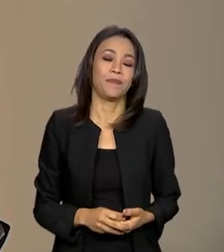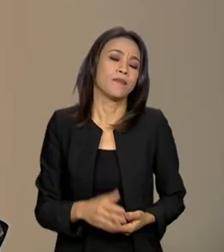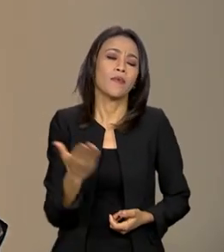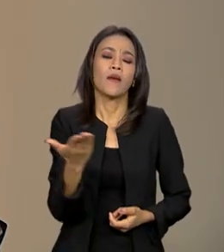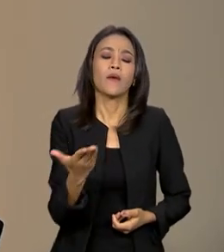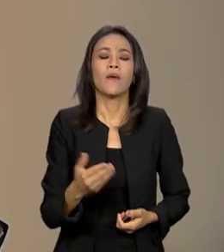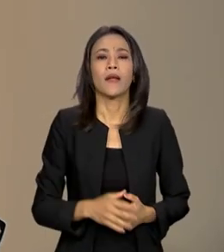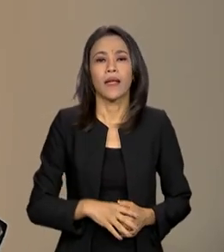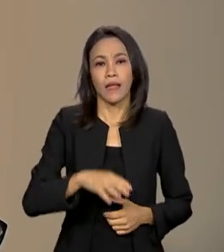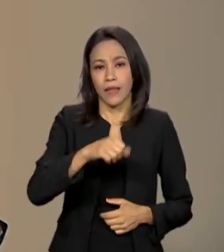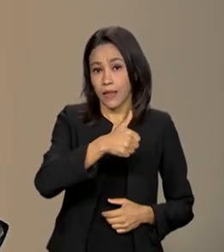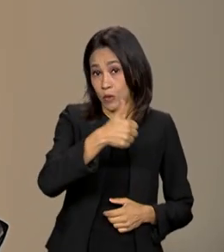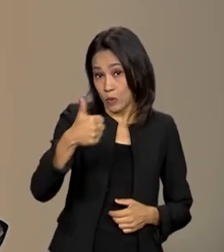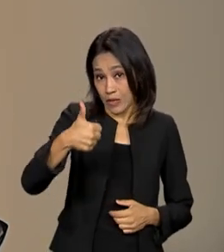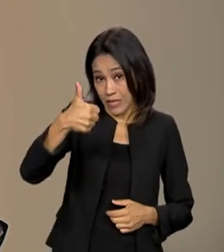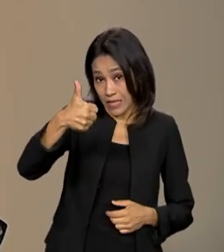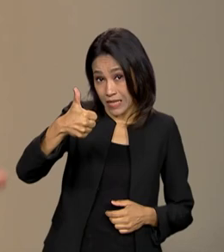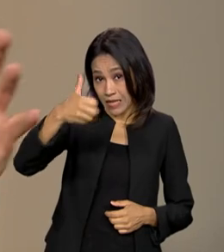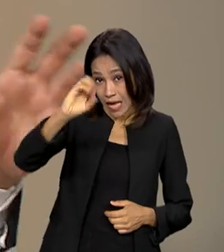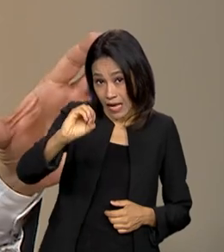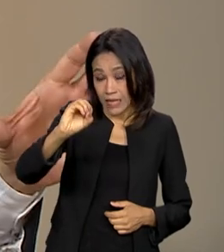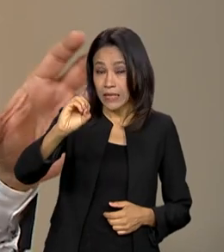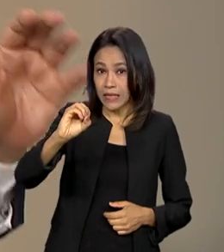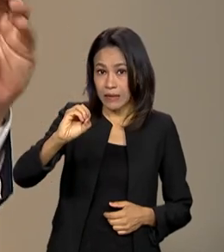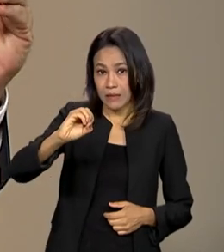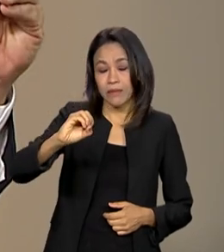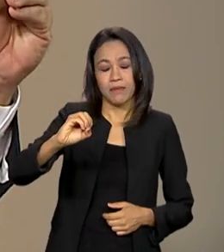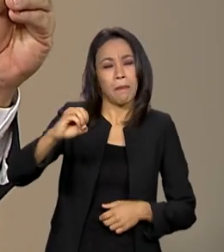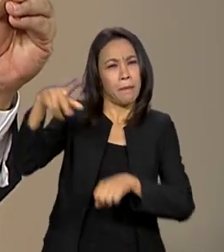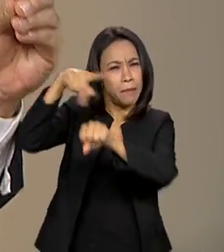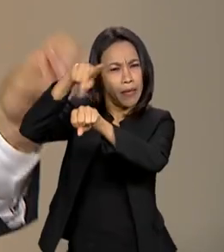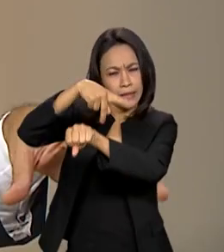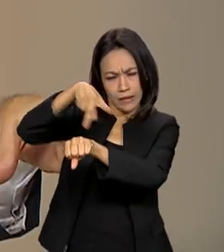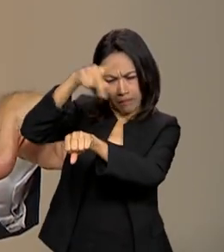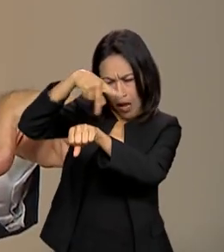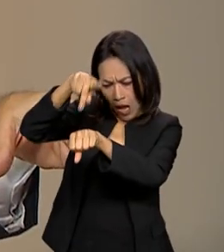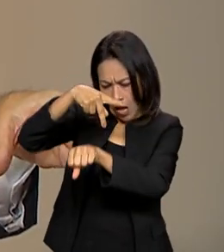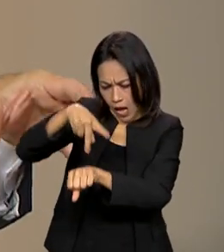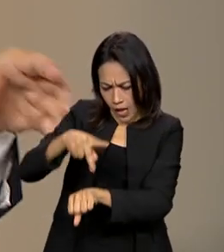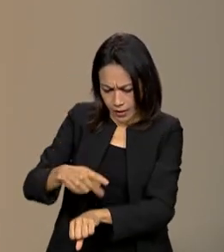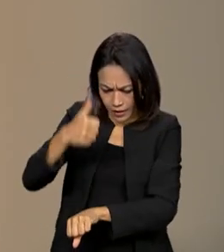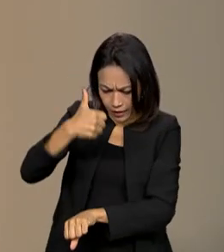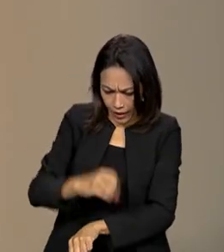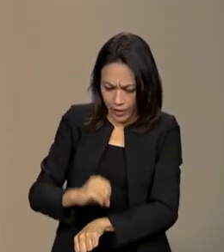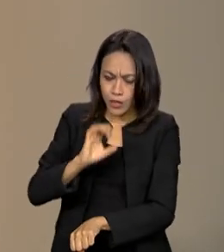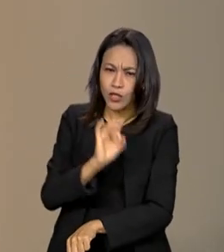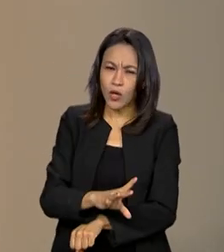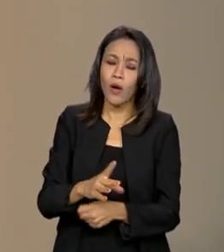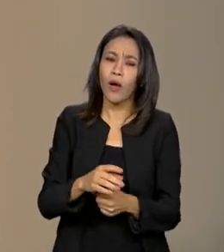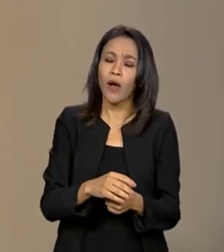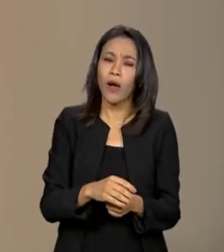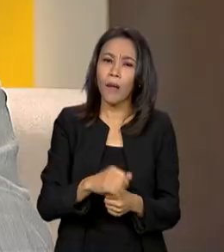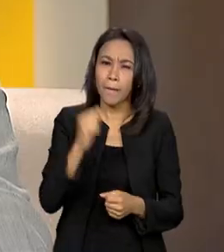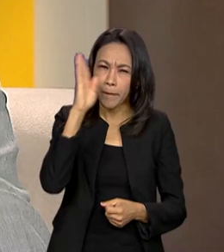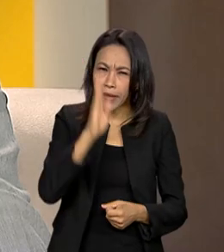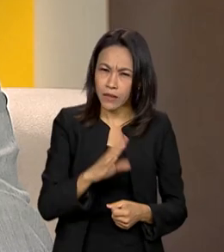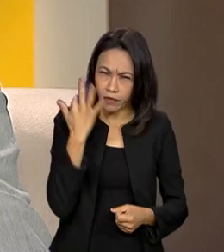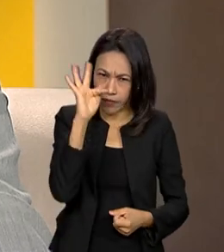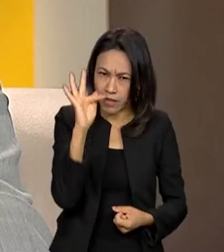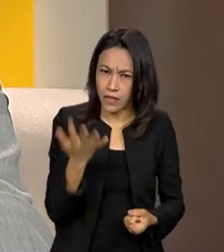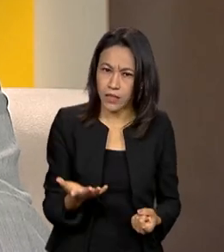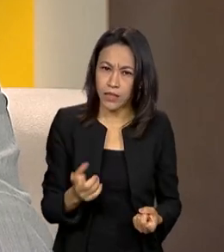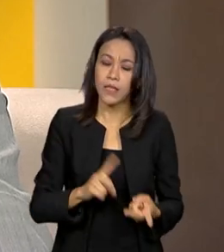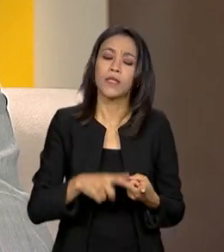dez primeiros colocados, a gente tem no mundo ocidental apenas Brasil e França? Não, temos